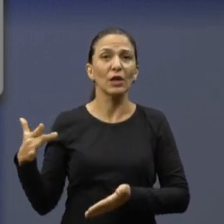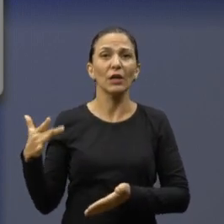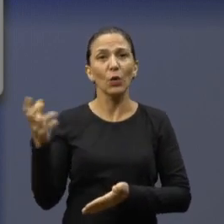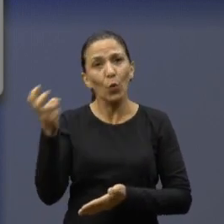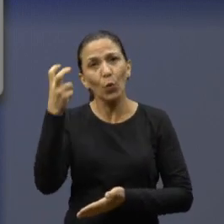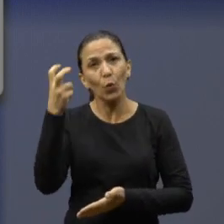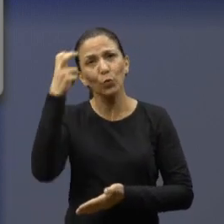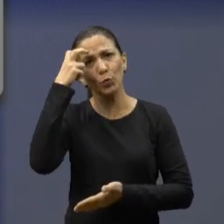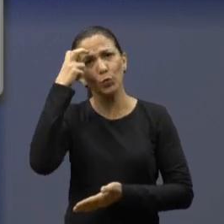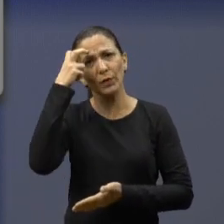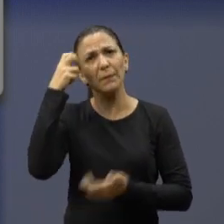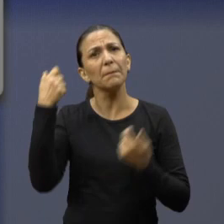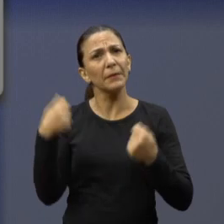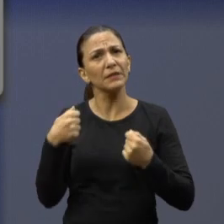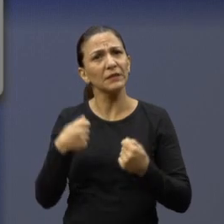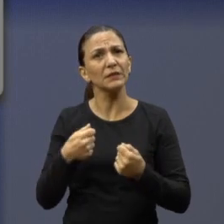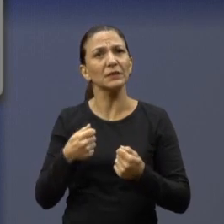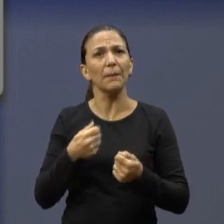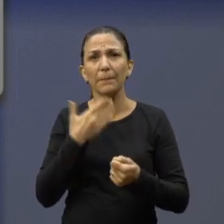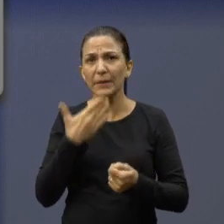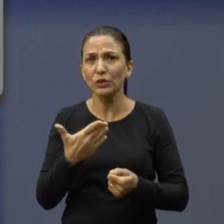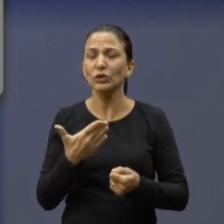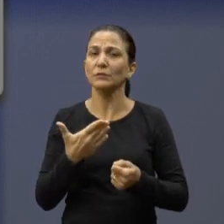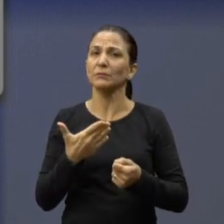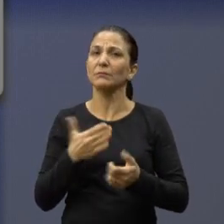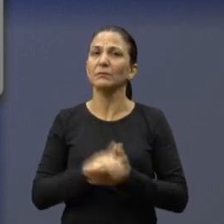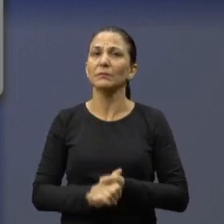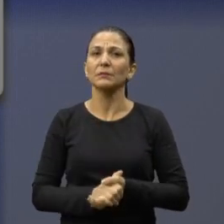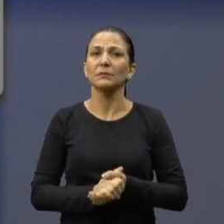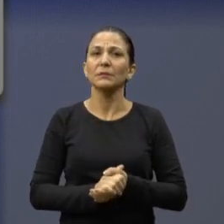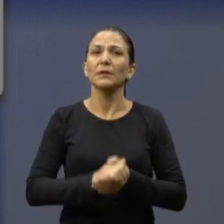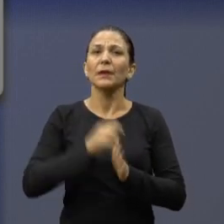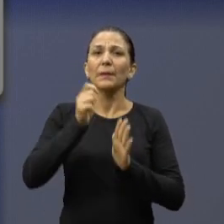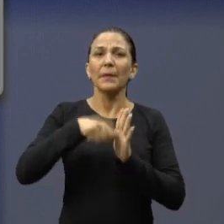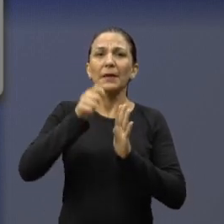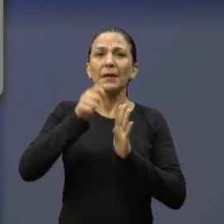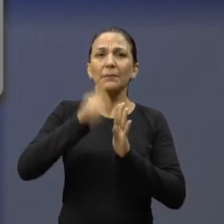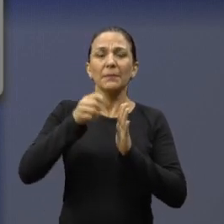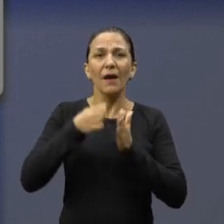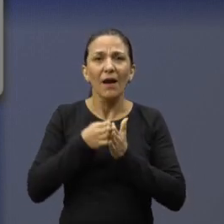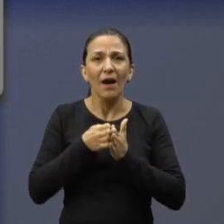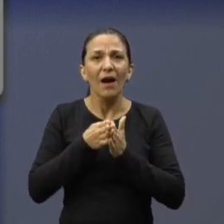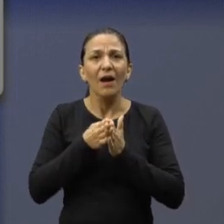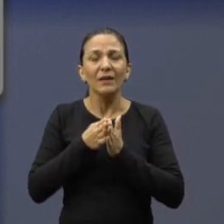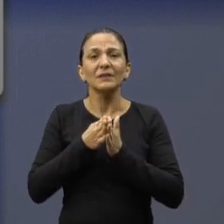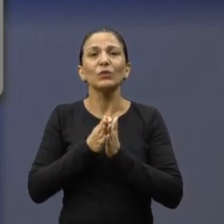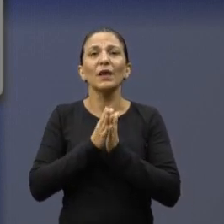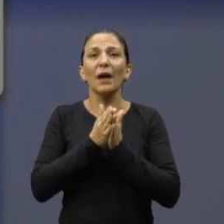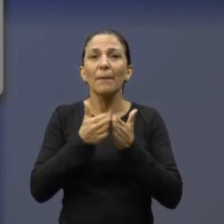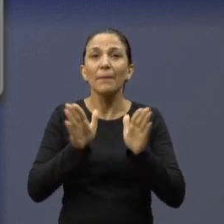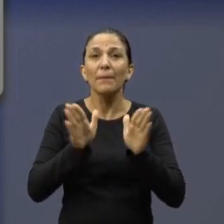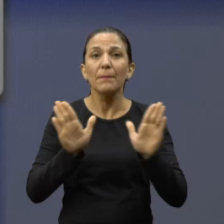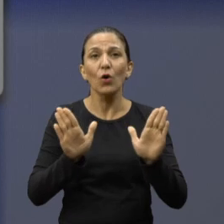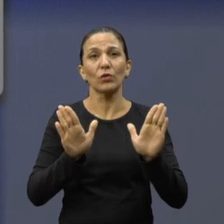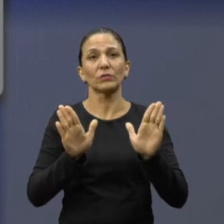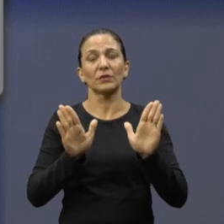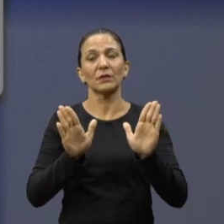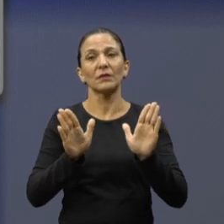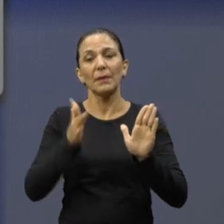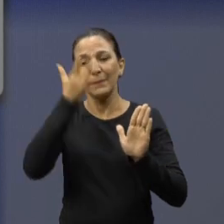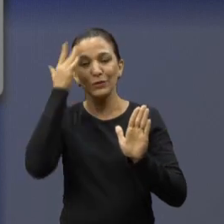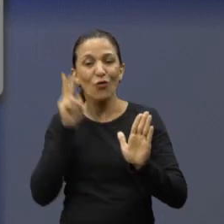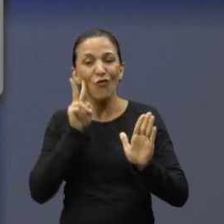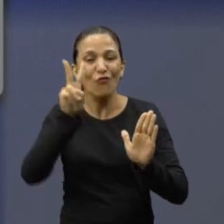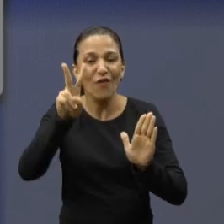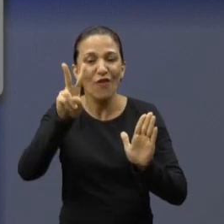Onde está a transparência? Deveria abrir a porta todo mês para a população acompanhar as obras e ver a evolução